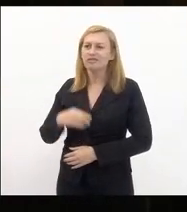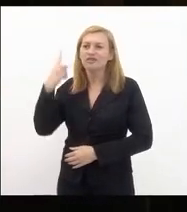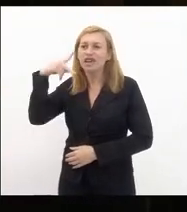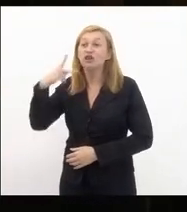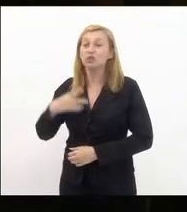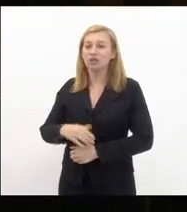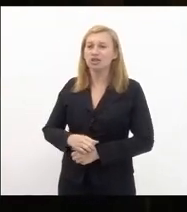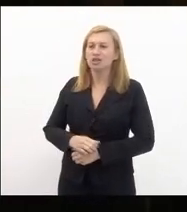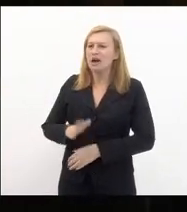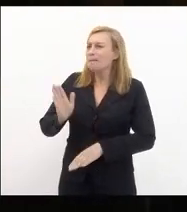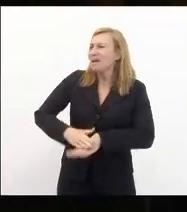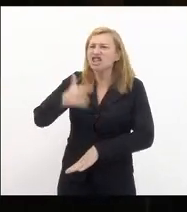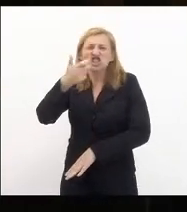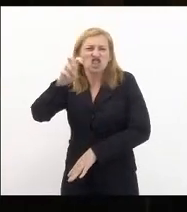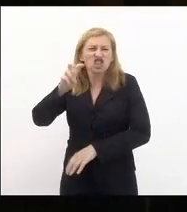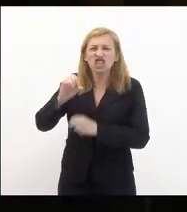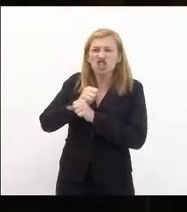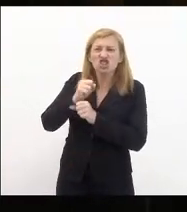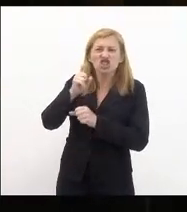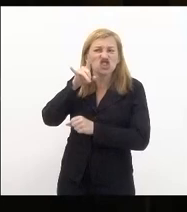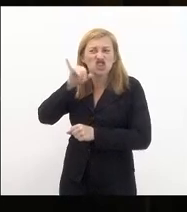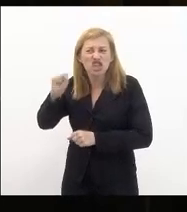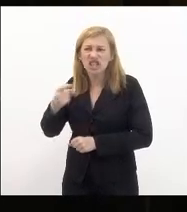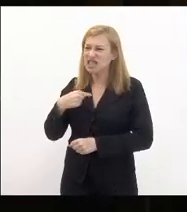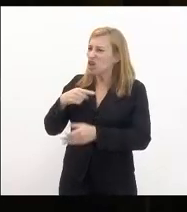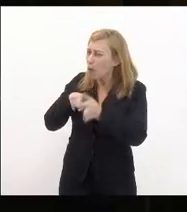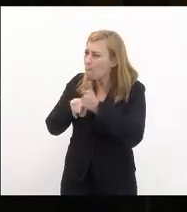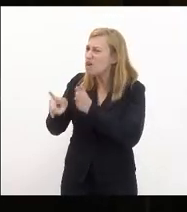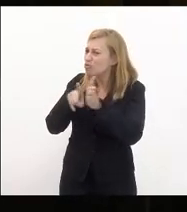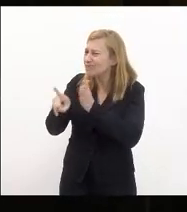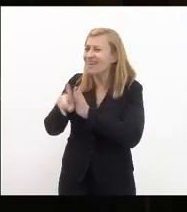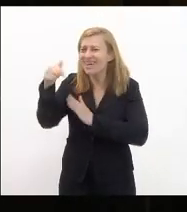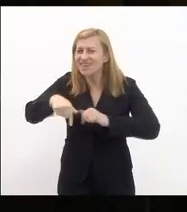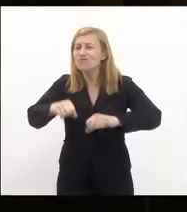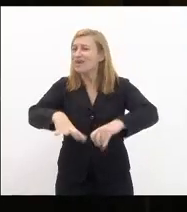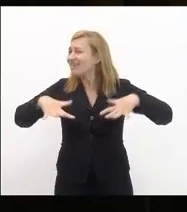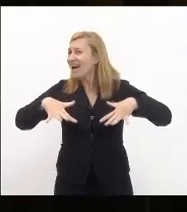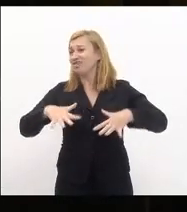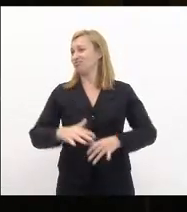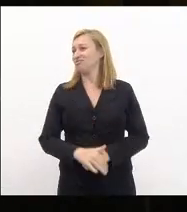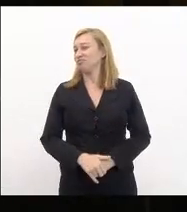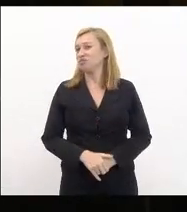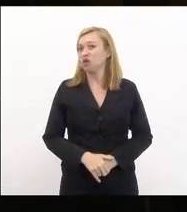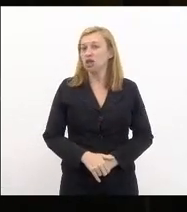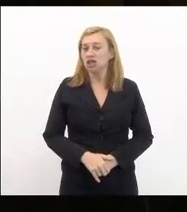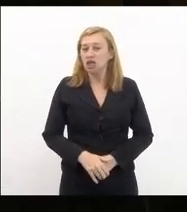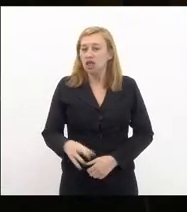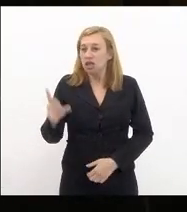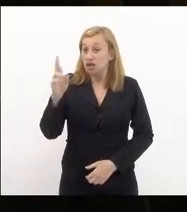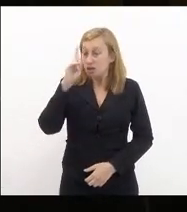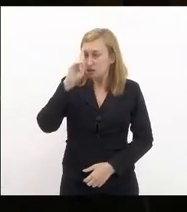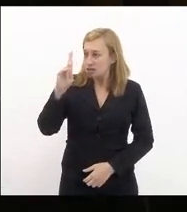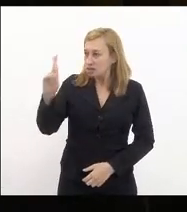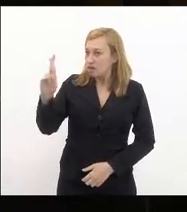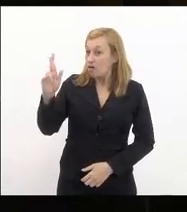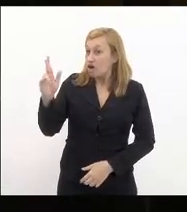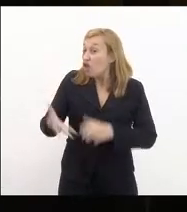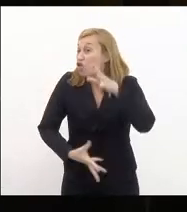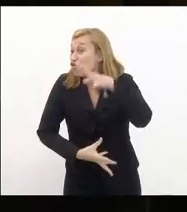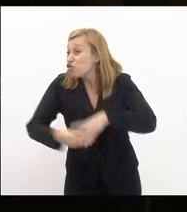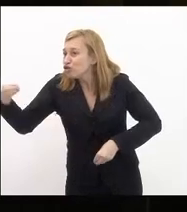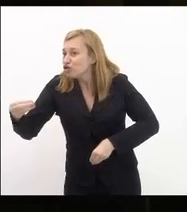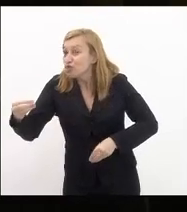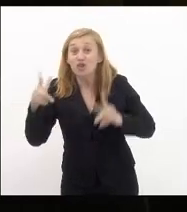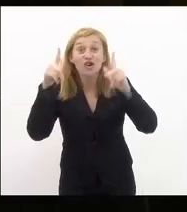já faz mais de 15 dias que eu fiz esse questionamento nesse plenário e vossa excelência fugiu como